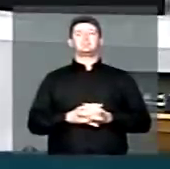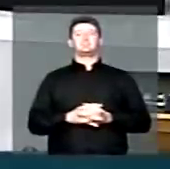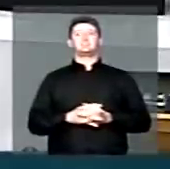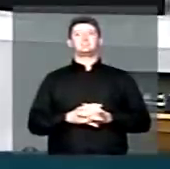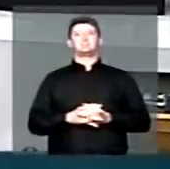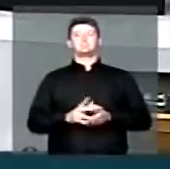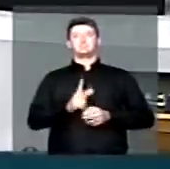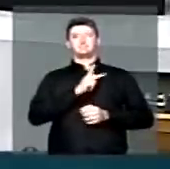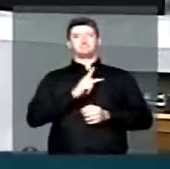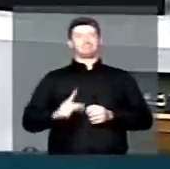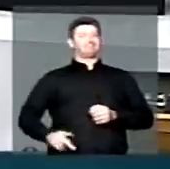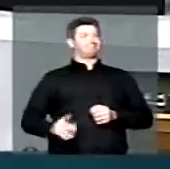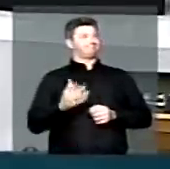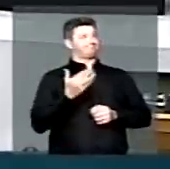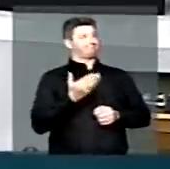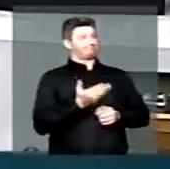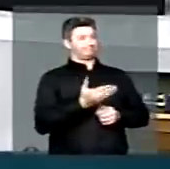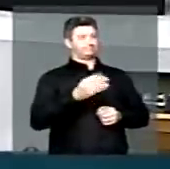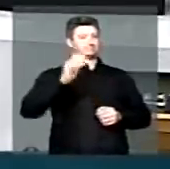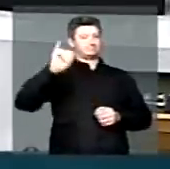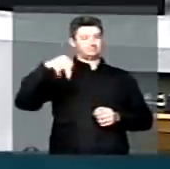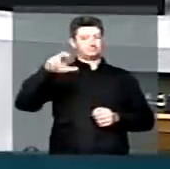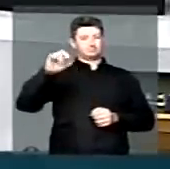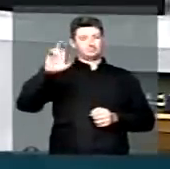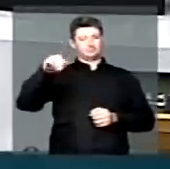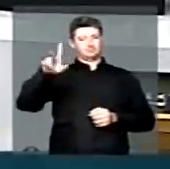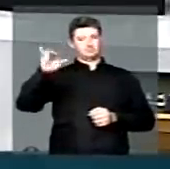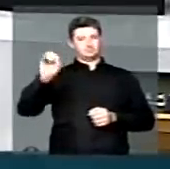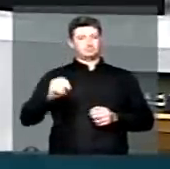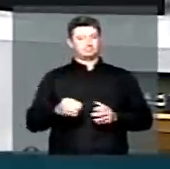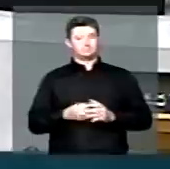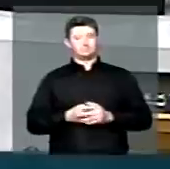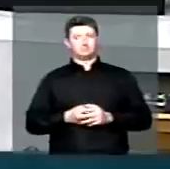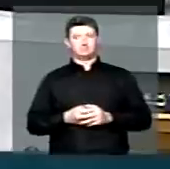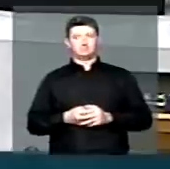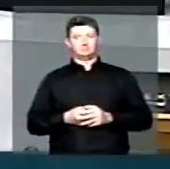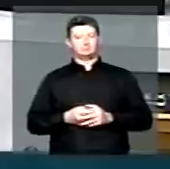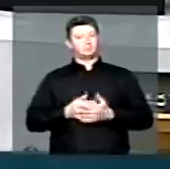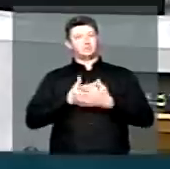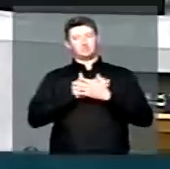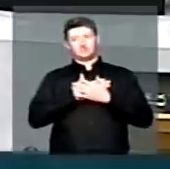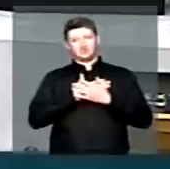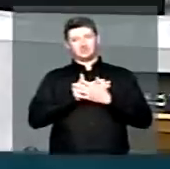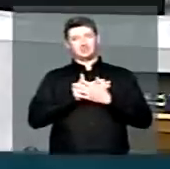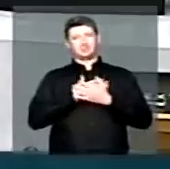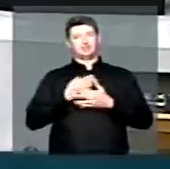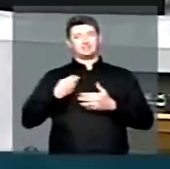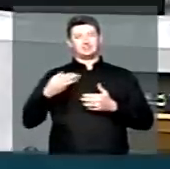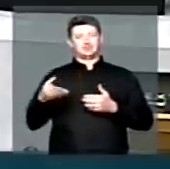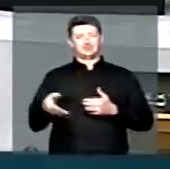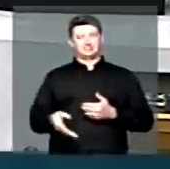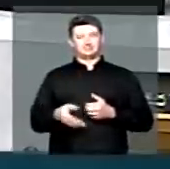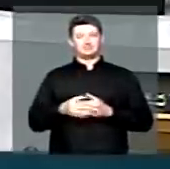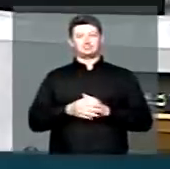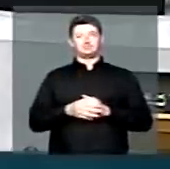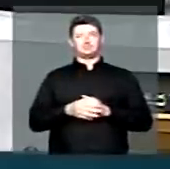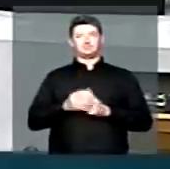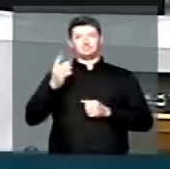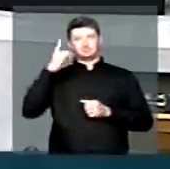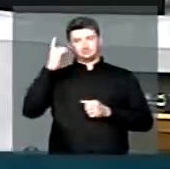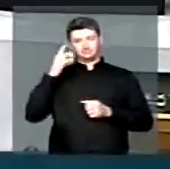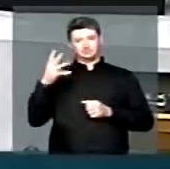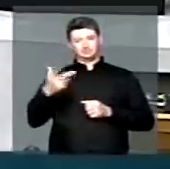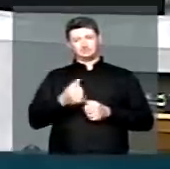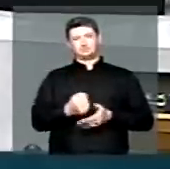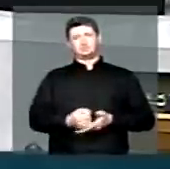Senhor Presidente Inocenso de Oliveira, nosso querido presente parlamentar